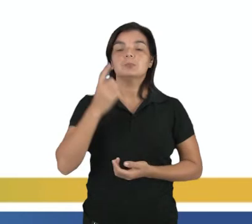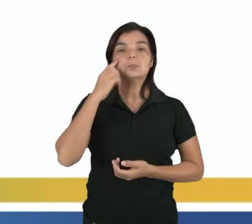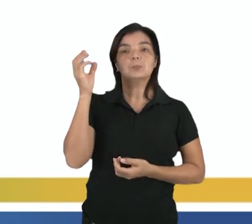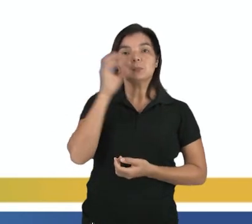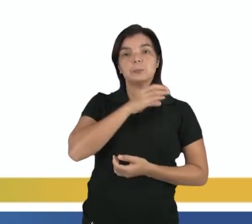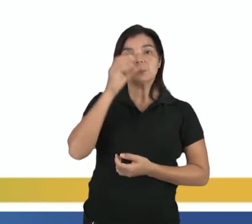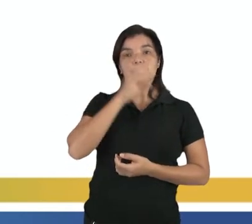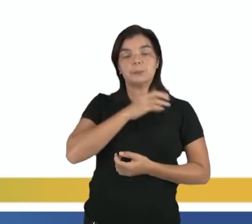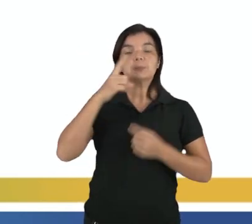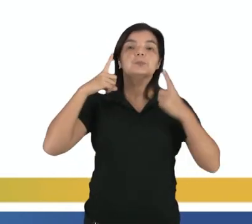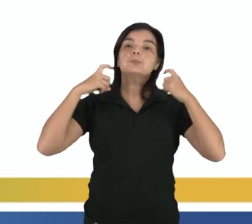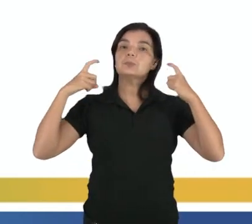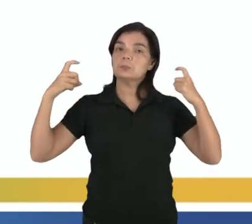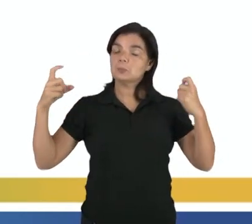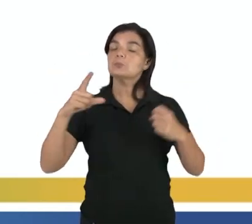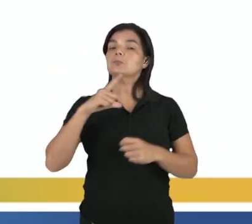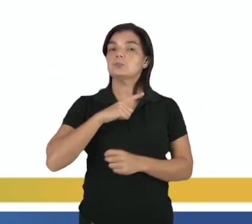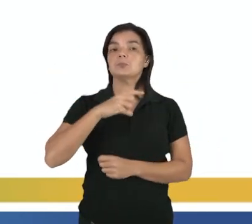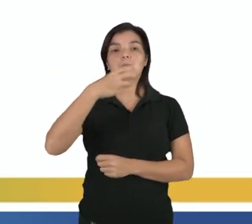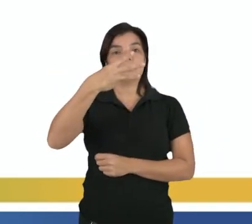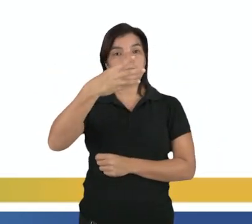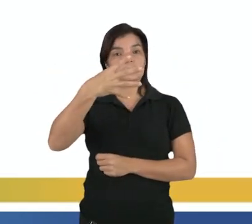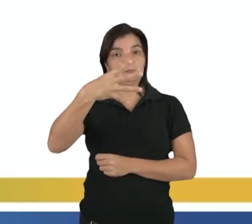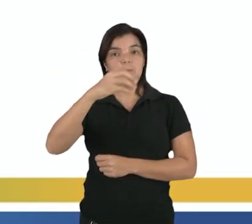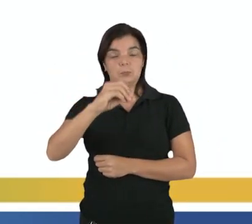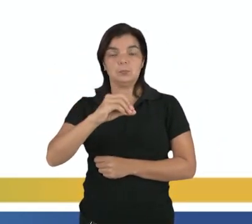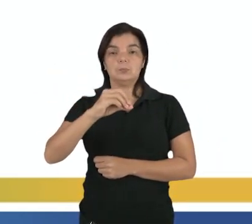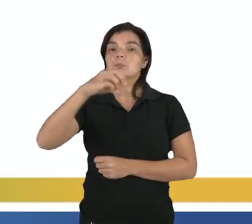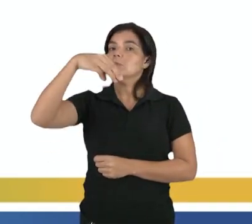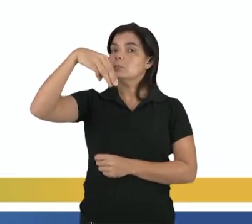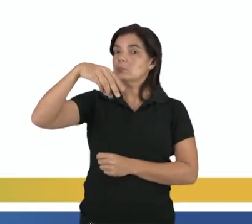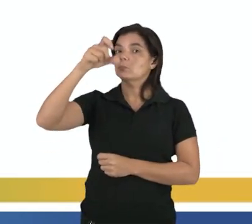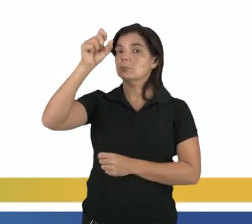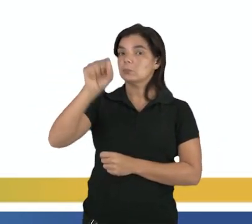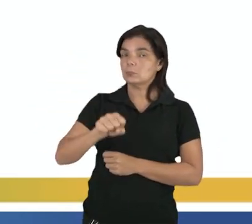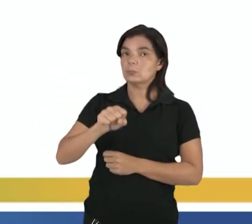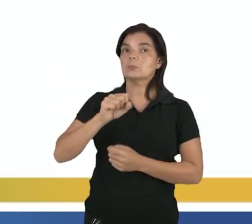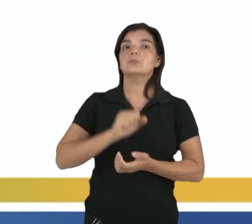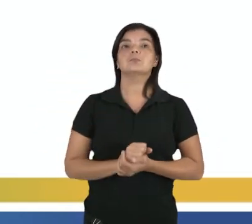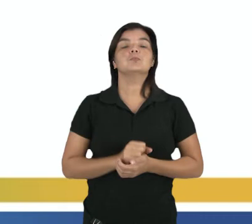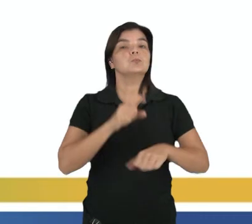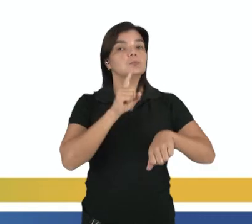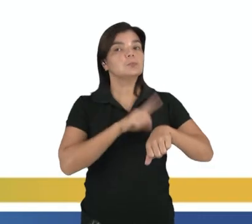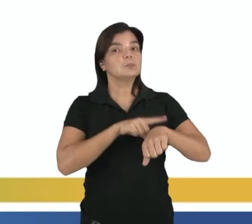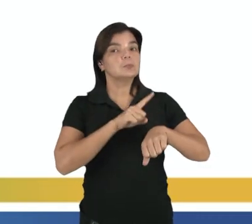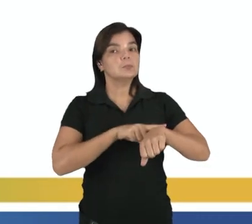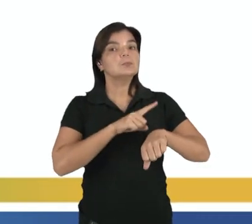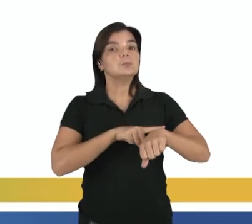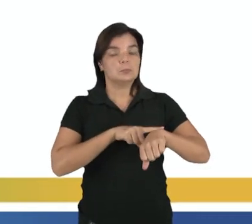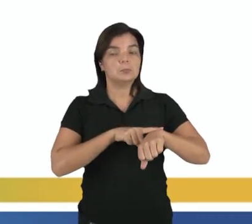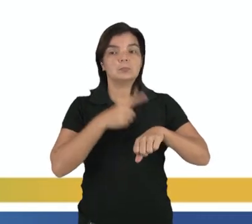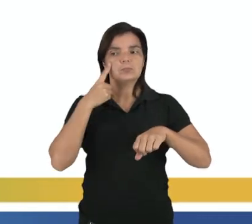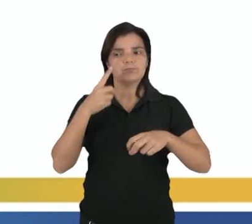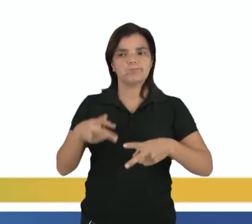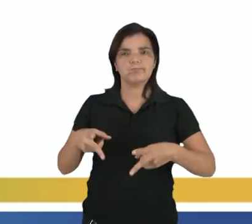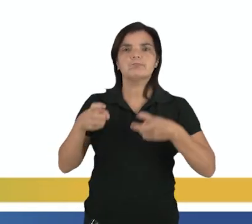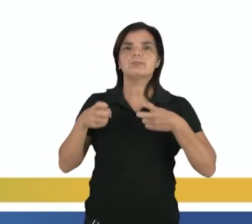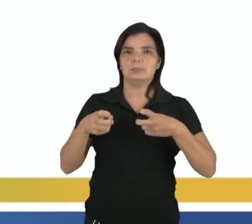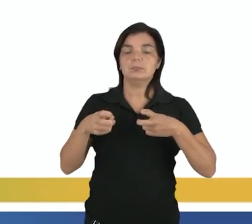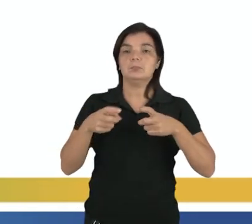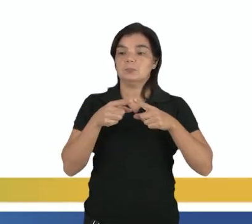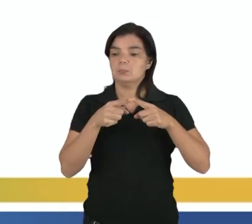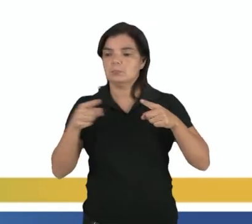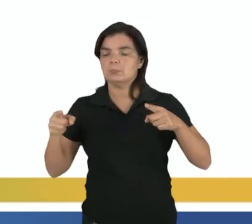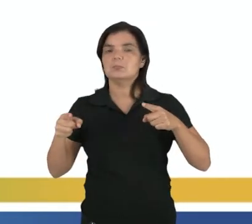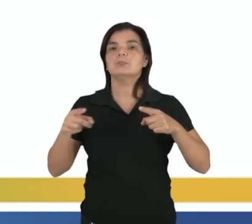velocidade do som no ar eu tenho, 350 metros por segundo. O tempo de percepção, que é o